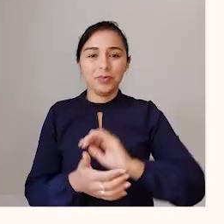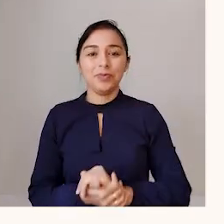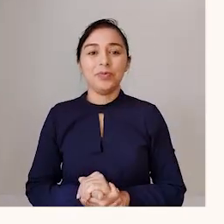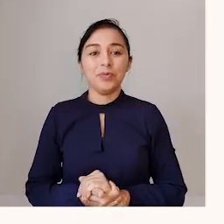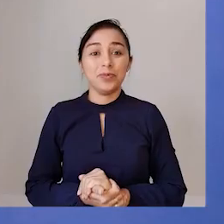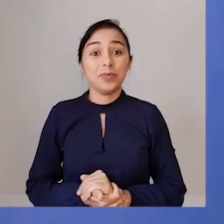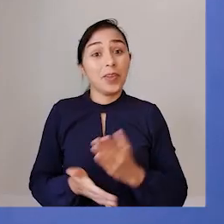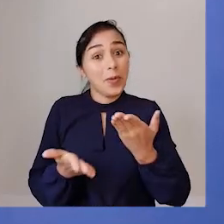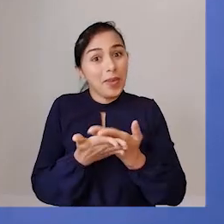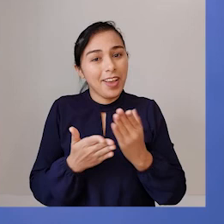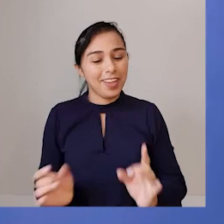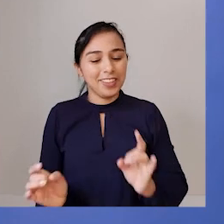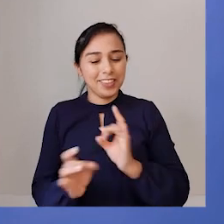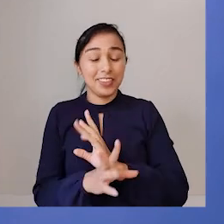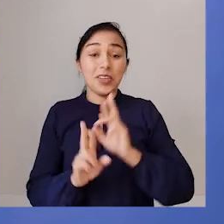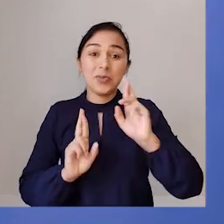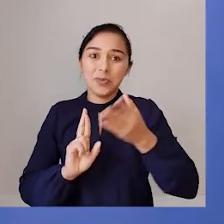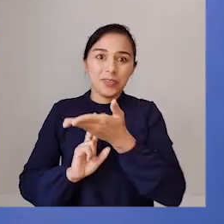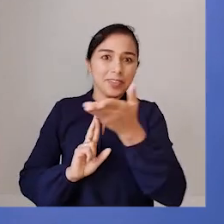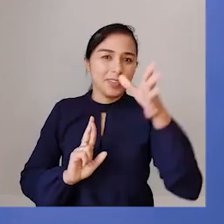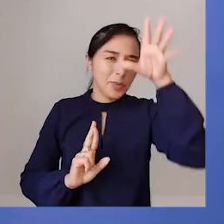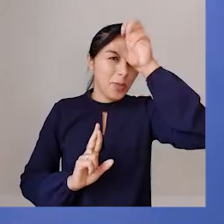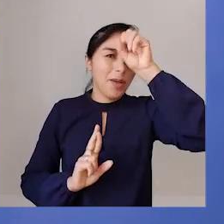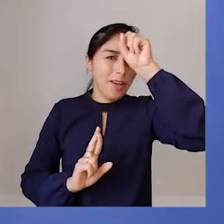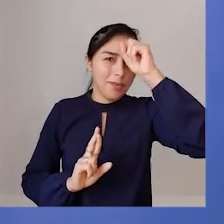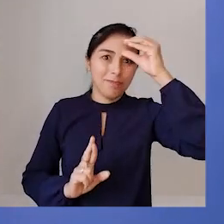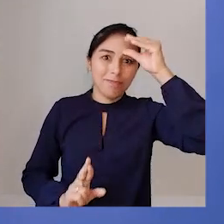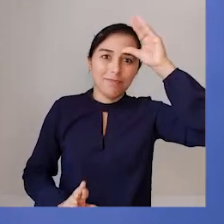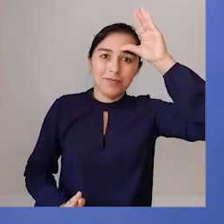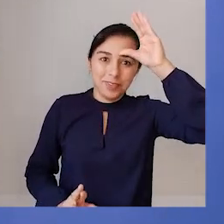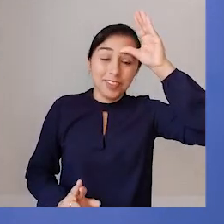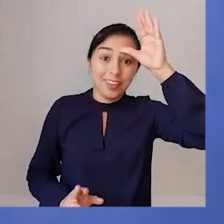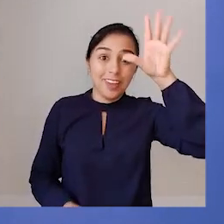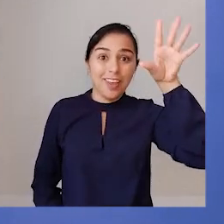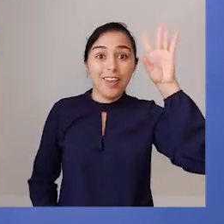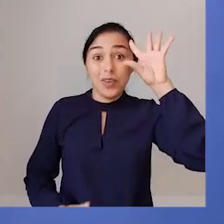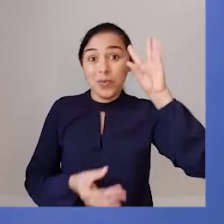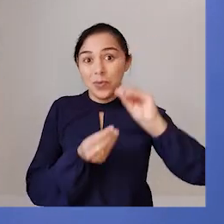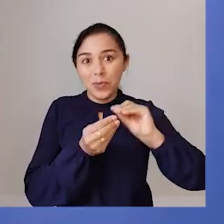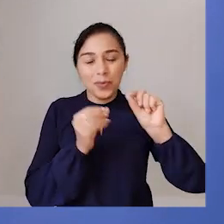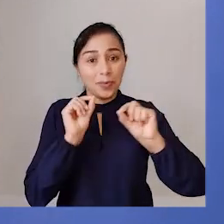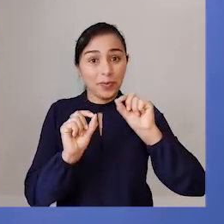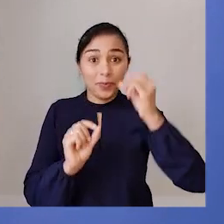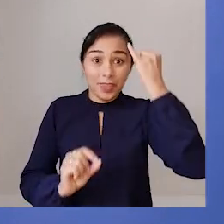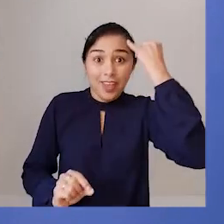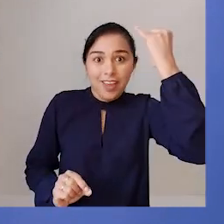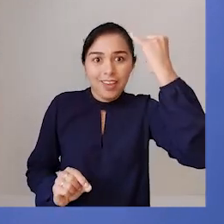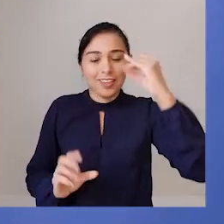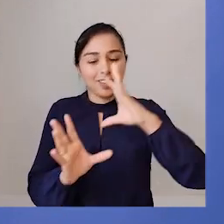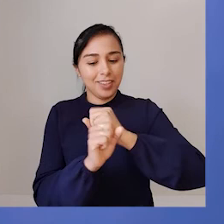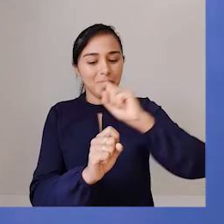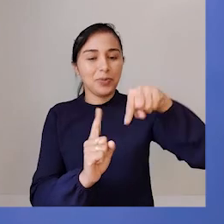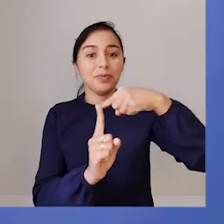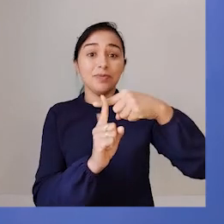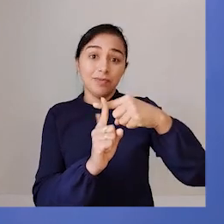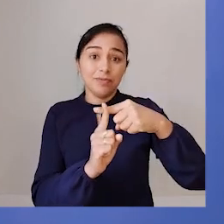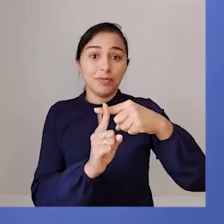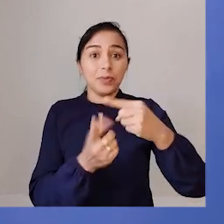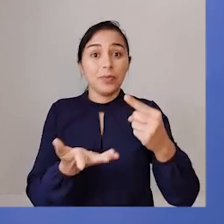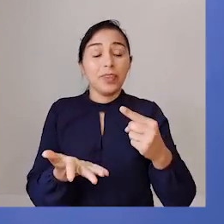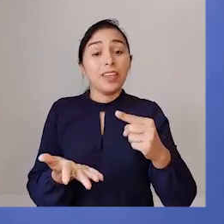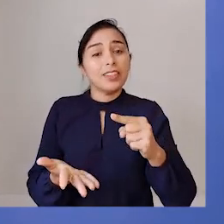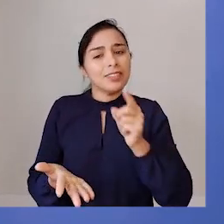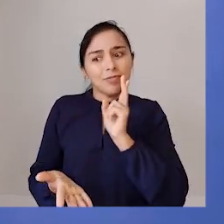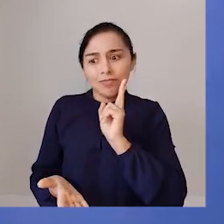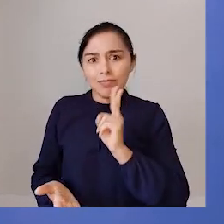ao final da nossa aula, espero que vocês tenham aprendido bastante, compreendido que a ideia da adição, ela está presente